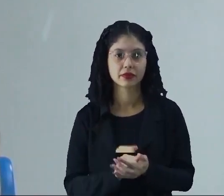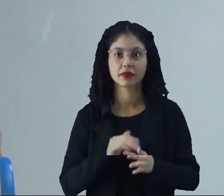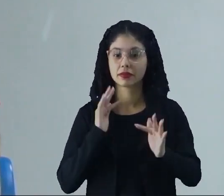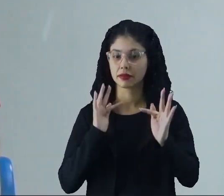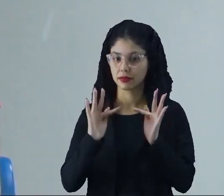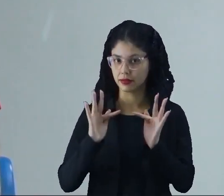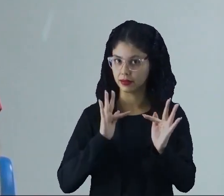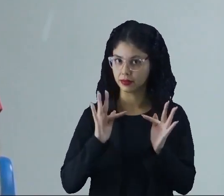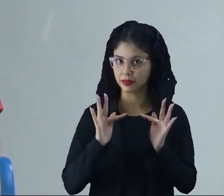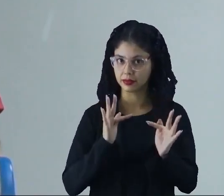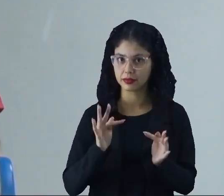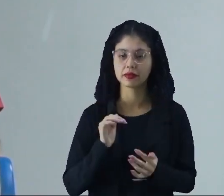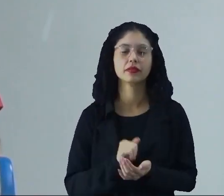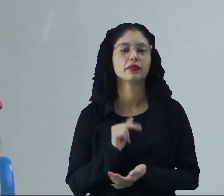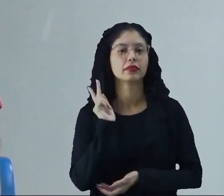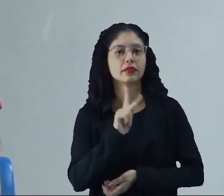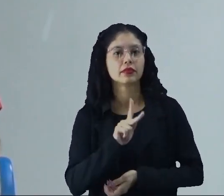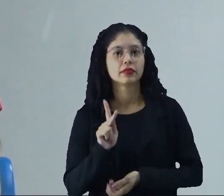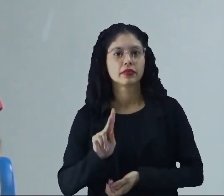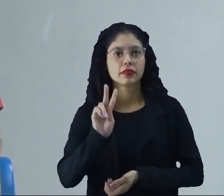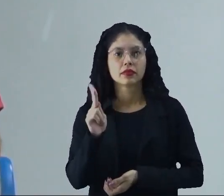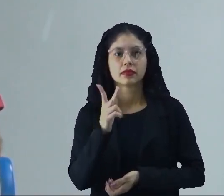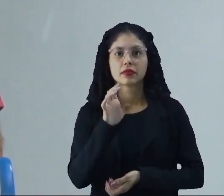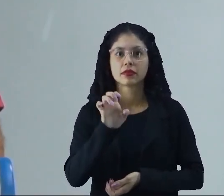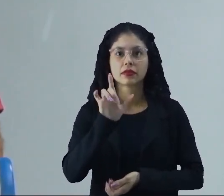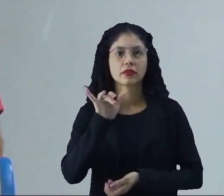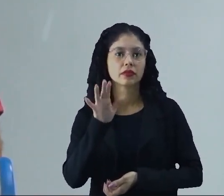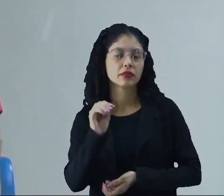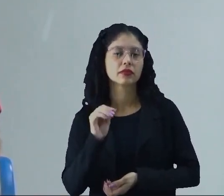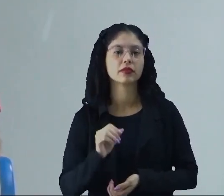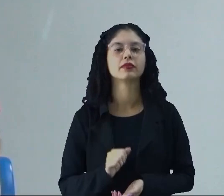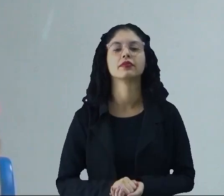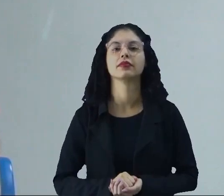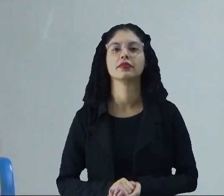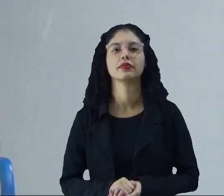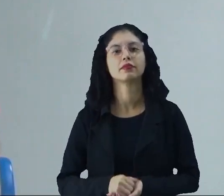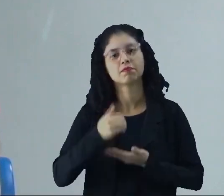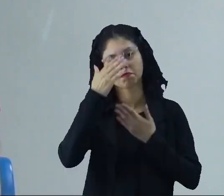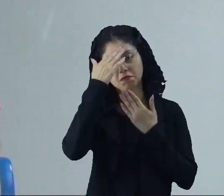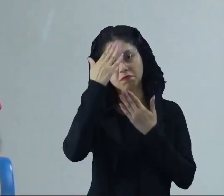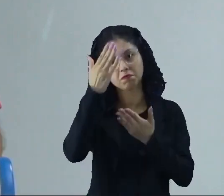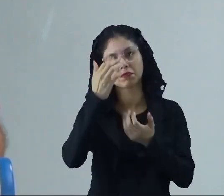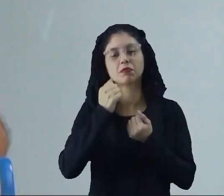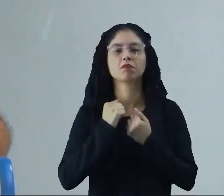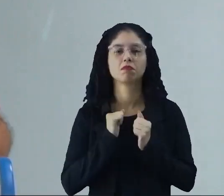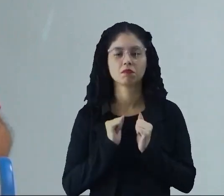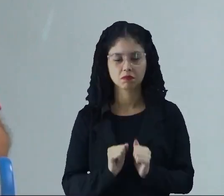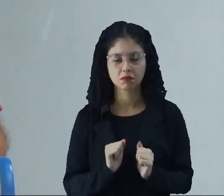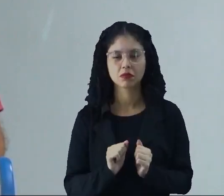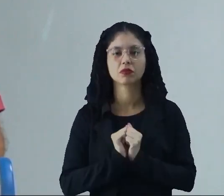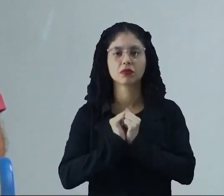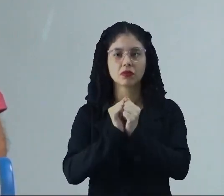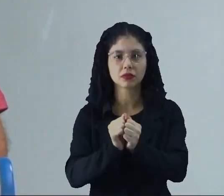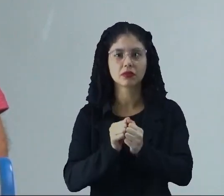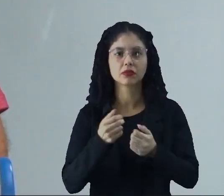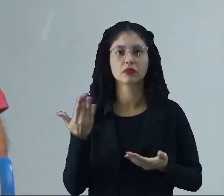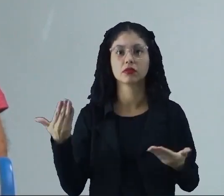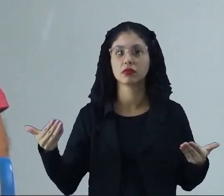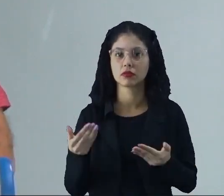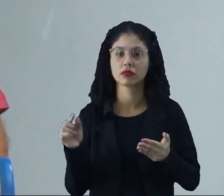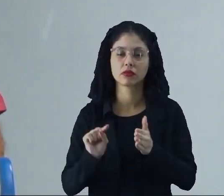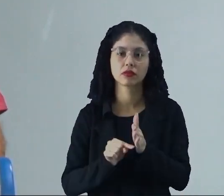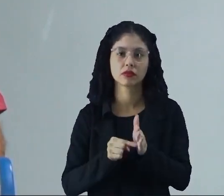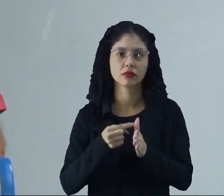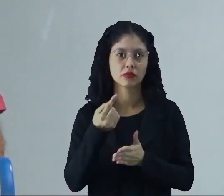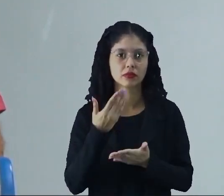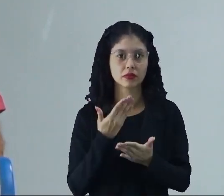de Física. Eu sou o professor Hélio e é um prazer estar aqui com vocês. E para a nossa primeira aula de hoje